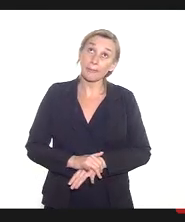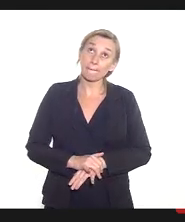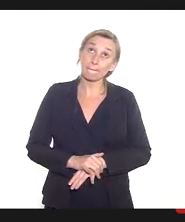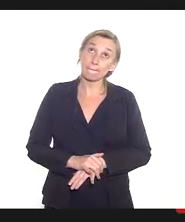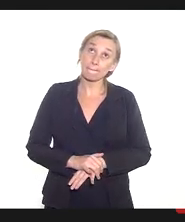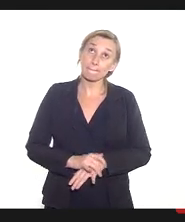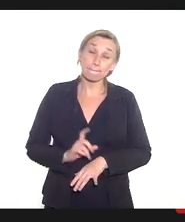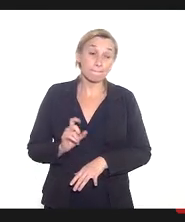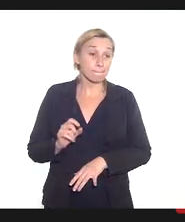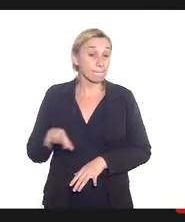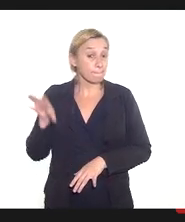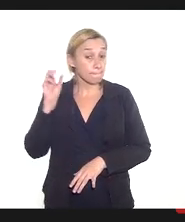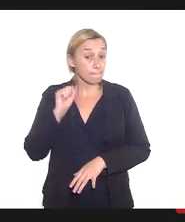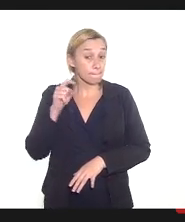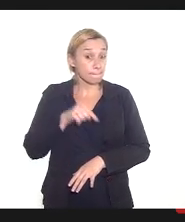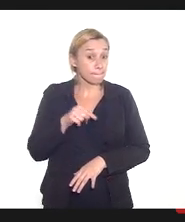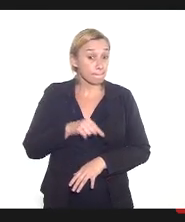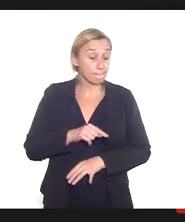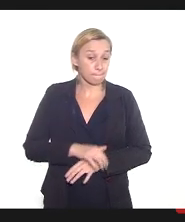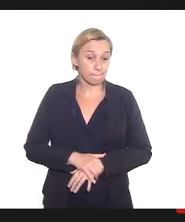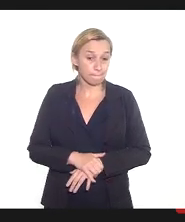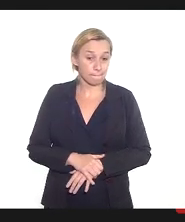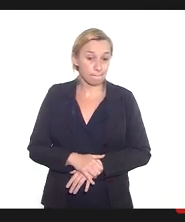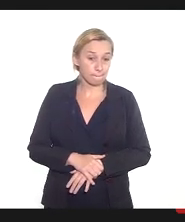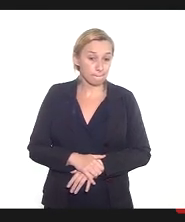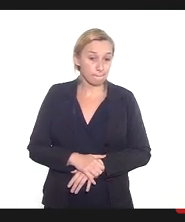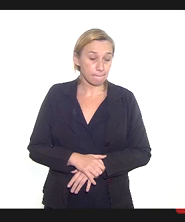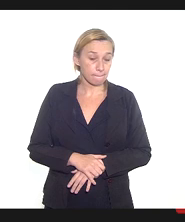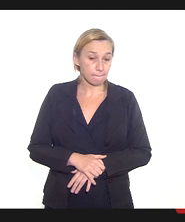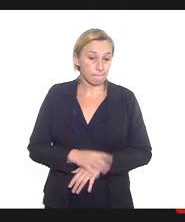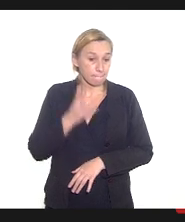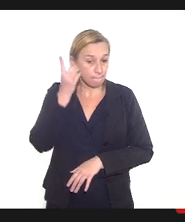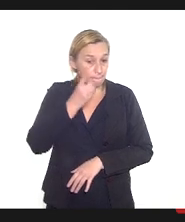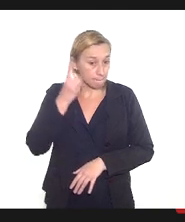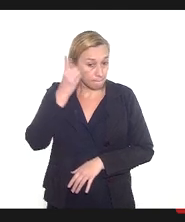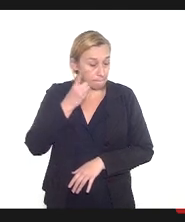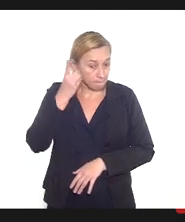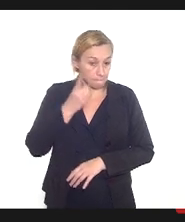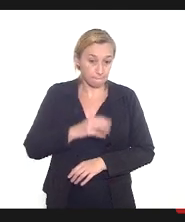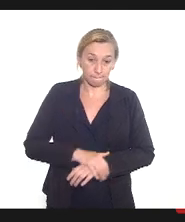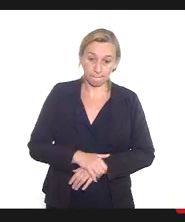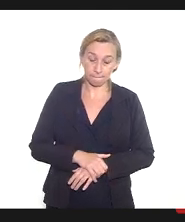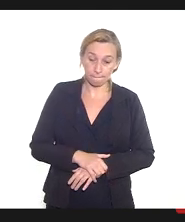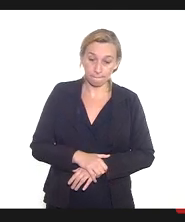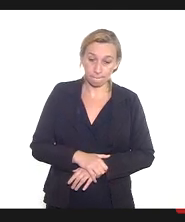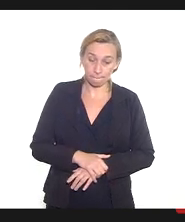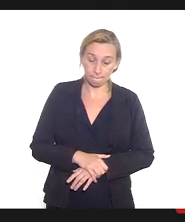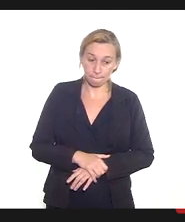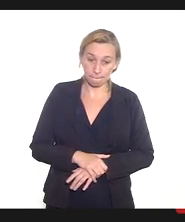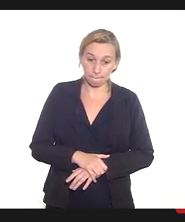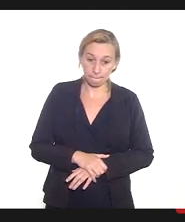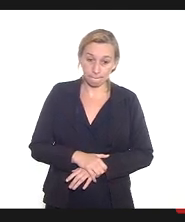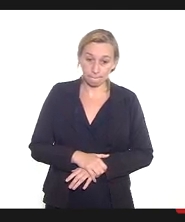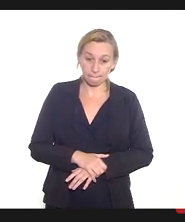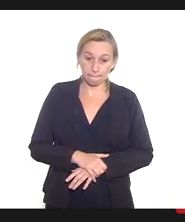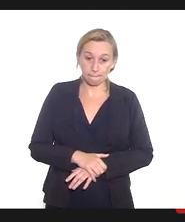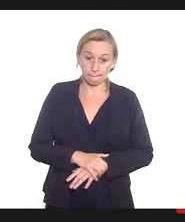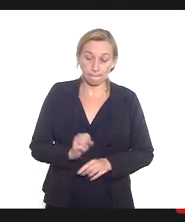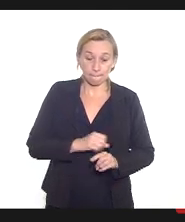que a gente está escutando aqui é o seguinte deputadas sociedade até quarta-feira